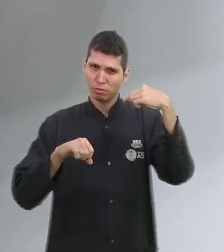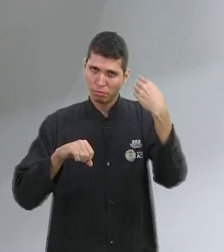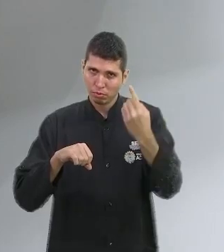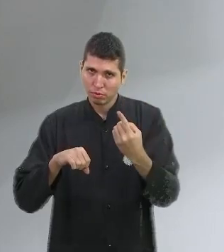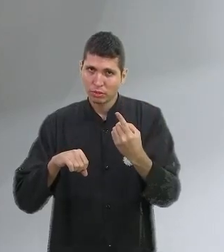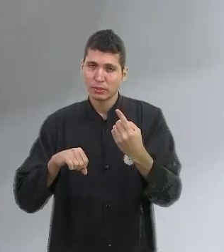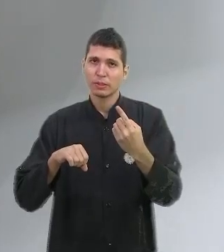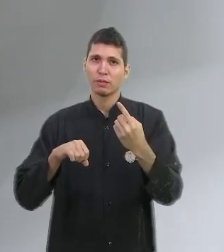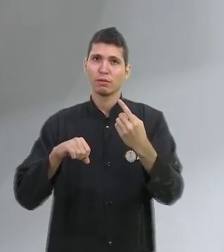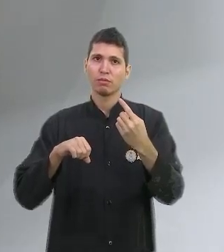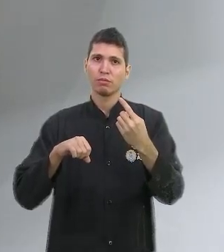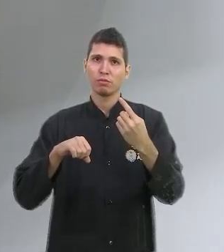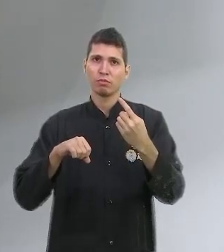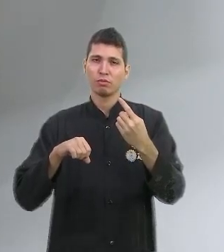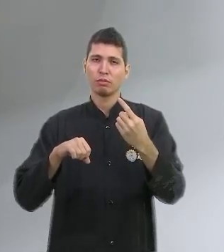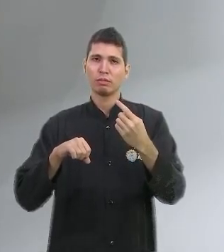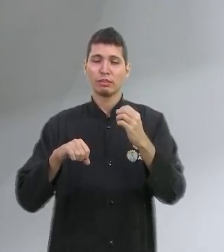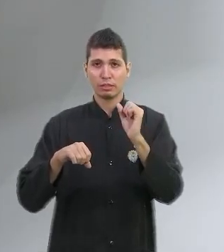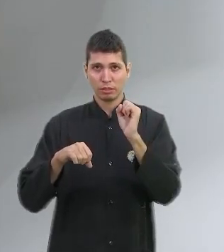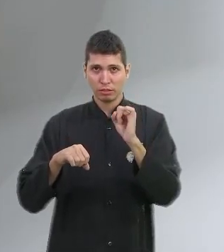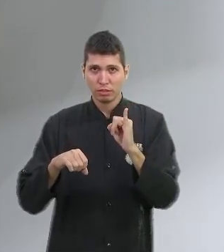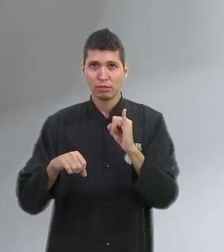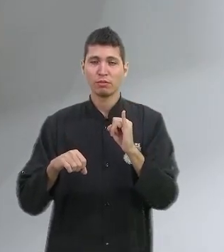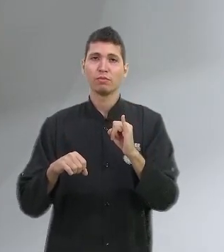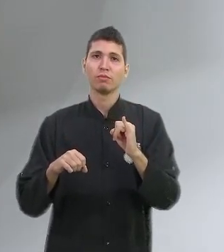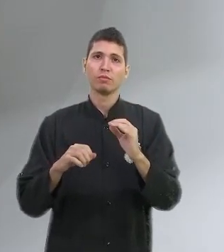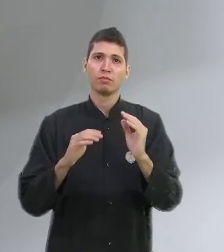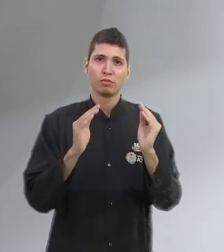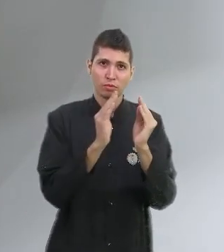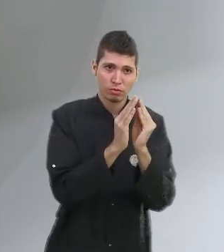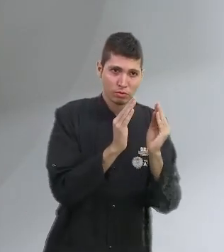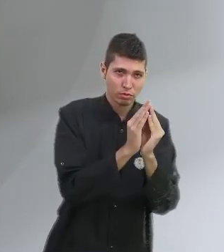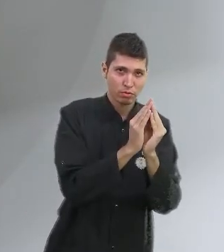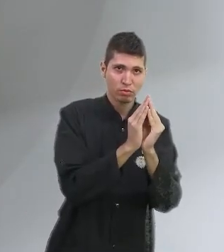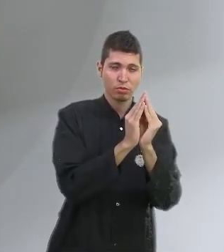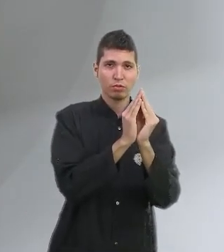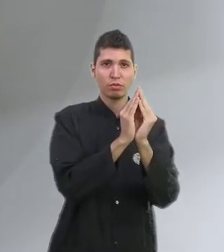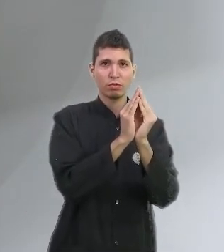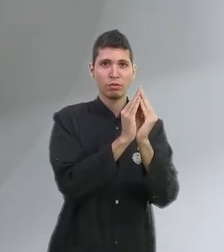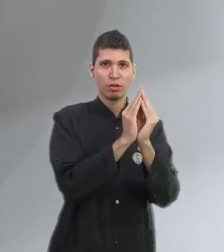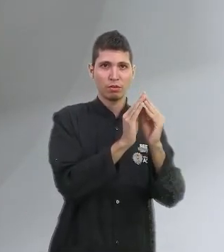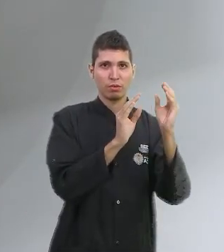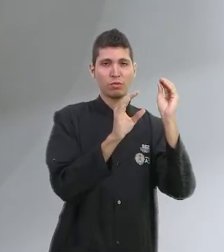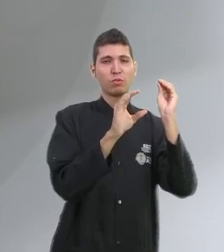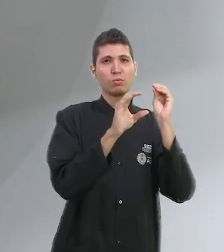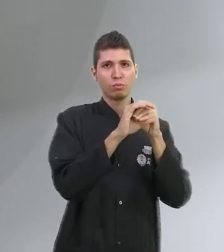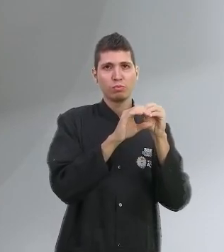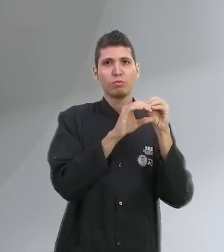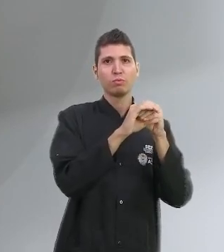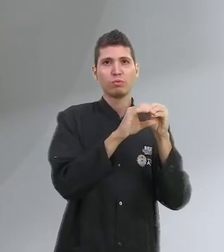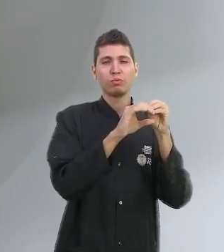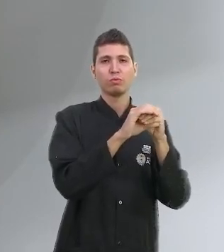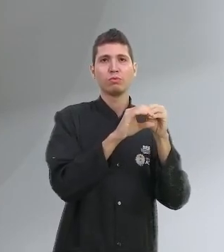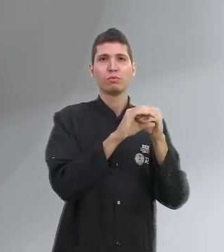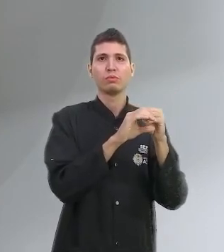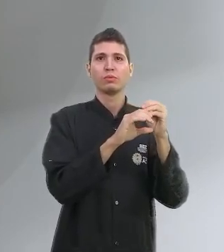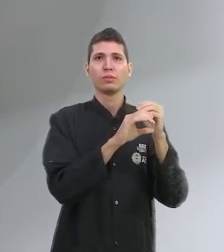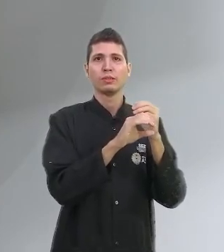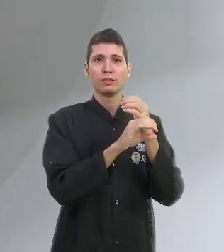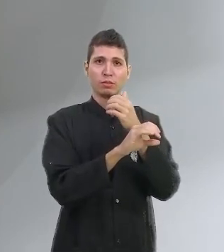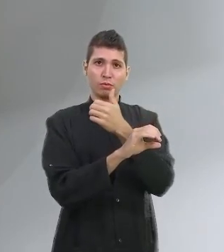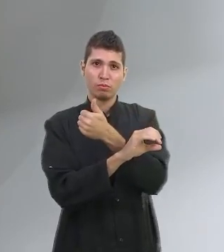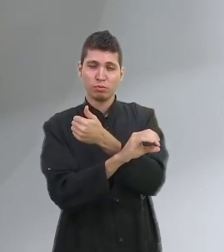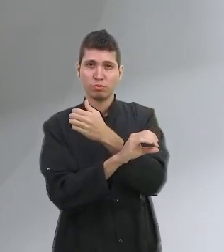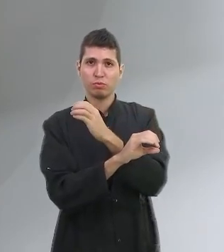deixar ele na poupança, porque investiu R$ 10.000 em seis meses. Teve R$ 10.304.